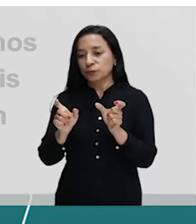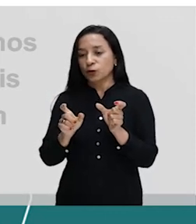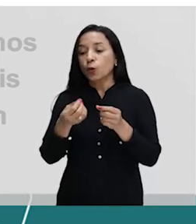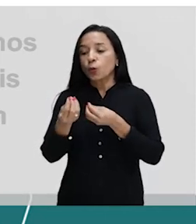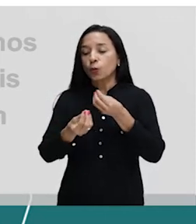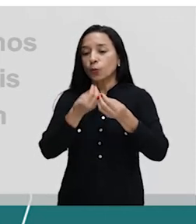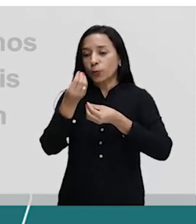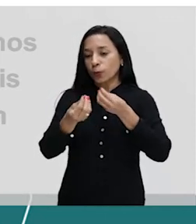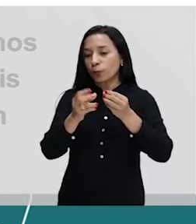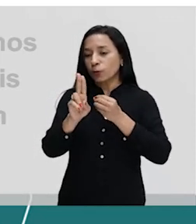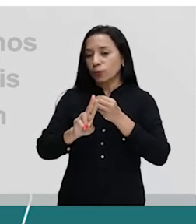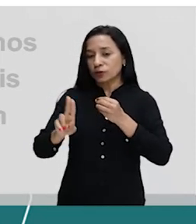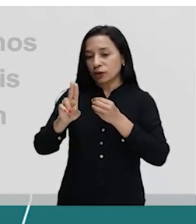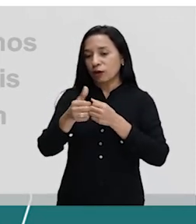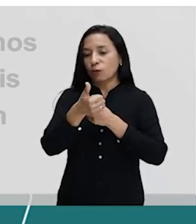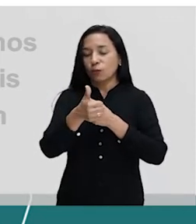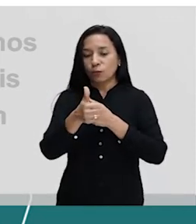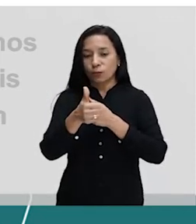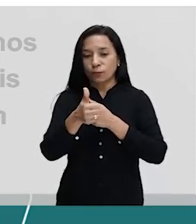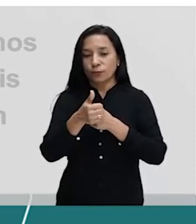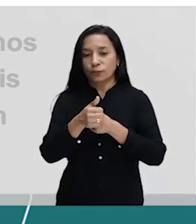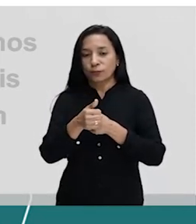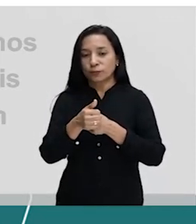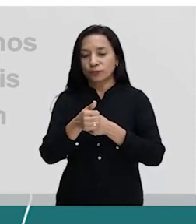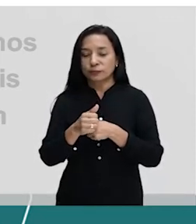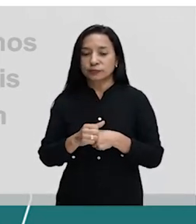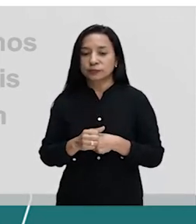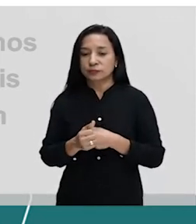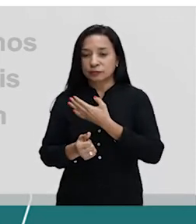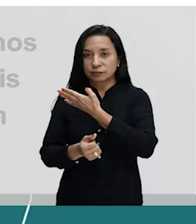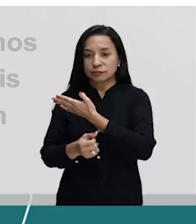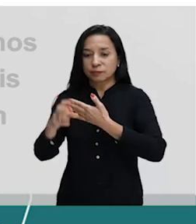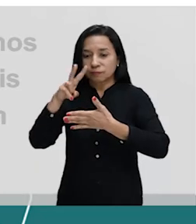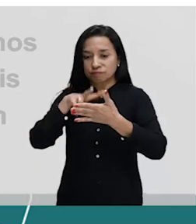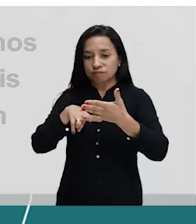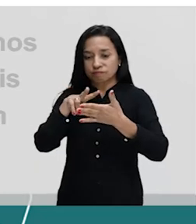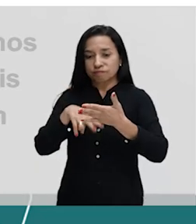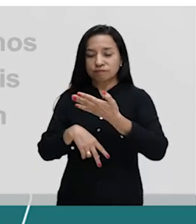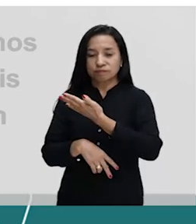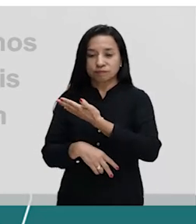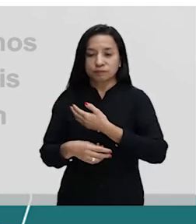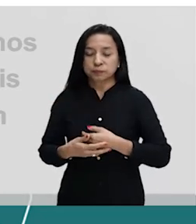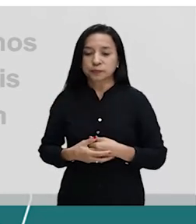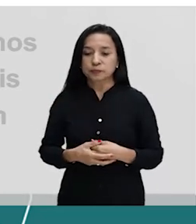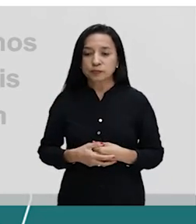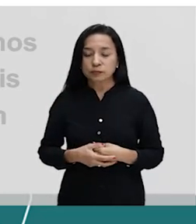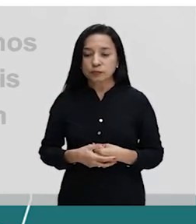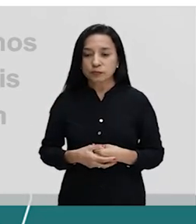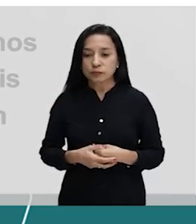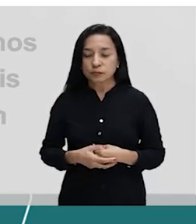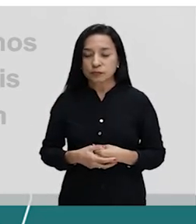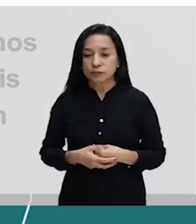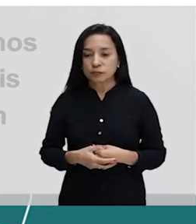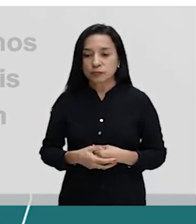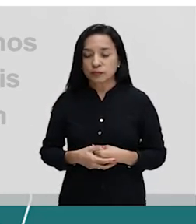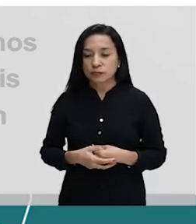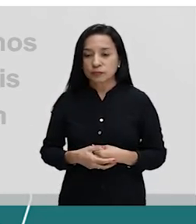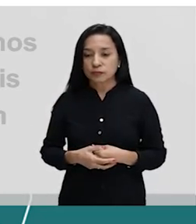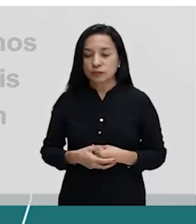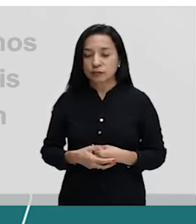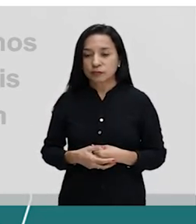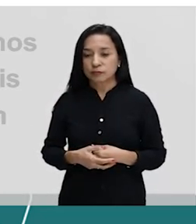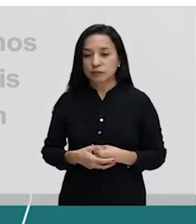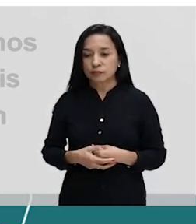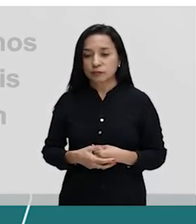como é que fica um eu tuviera tu tuvieras el tuviera nosotros